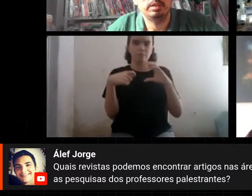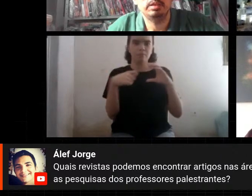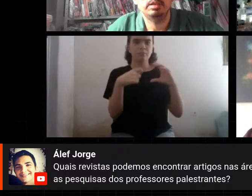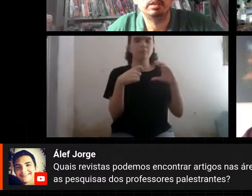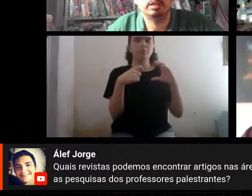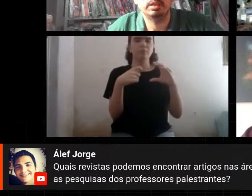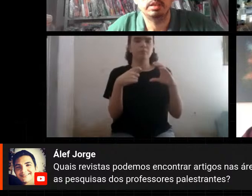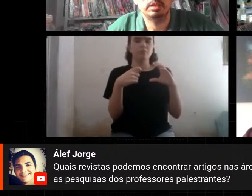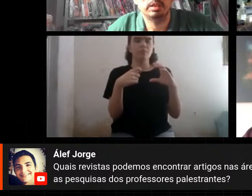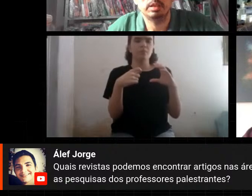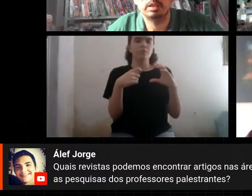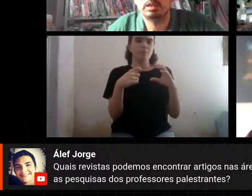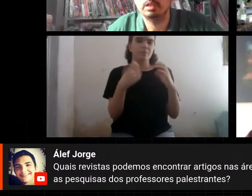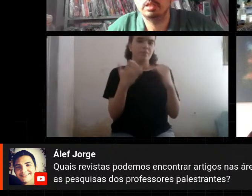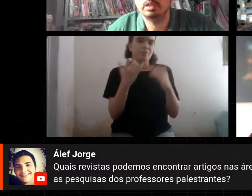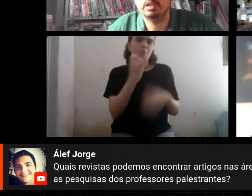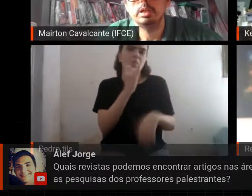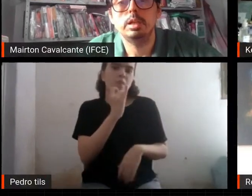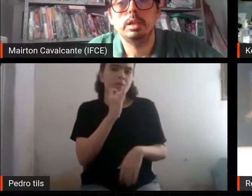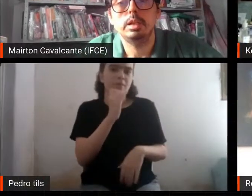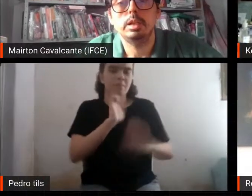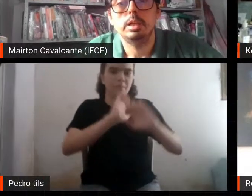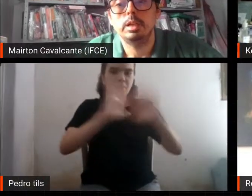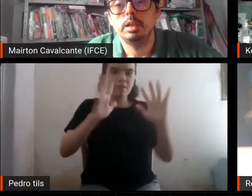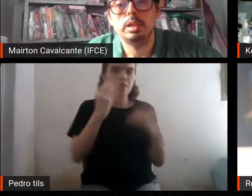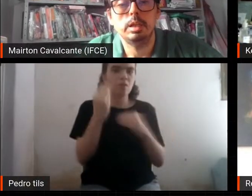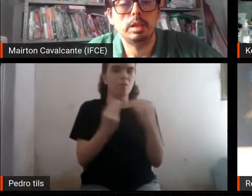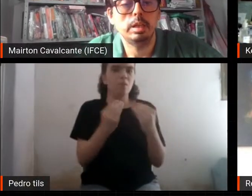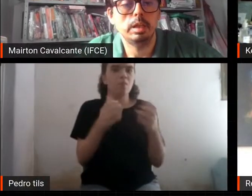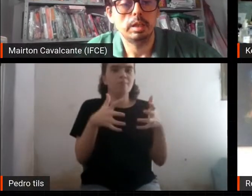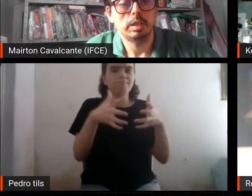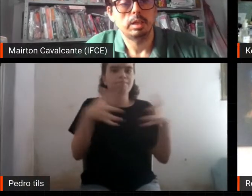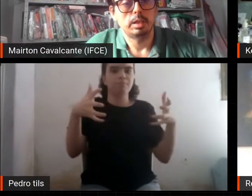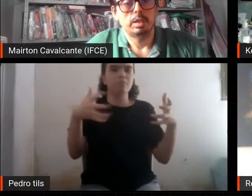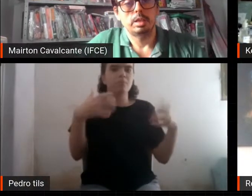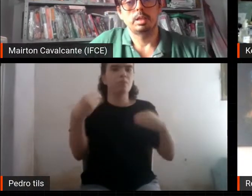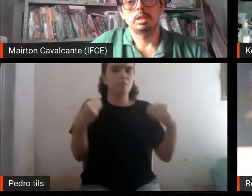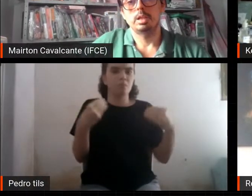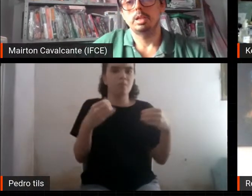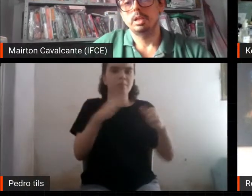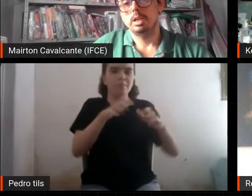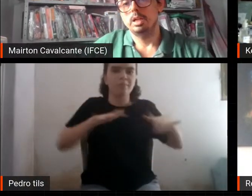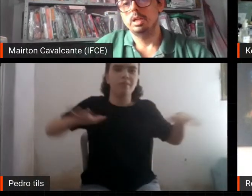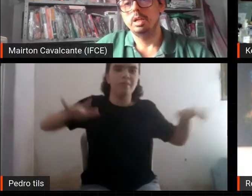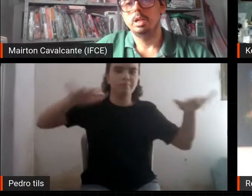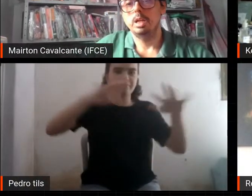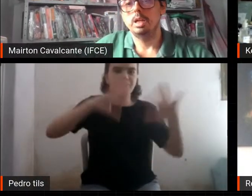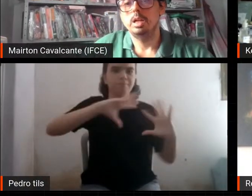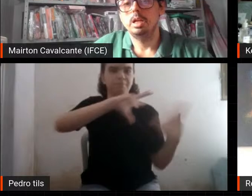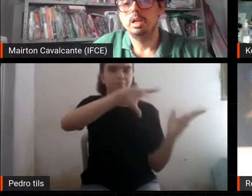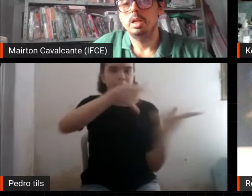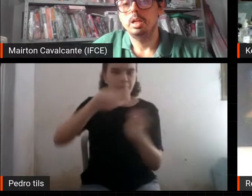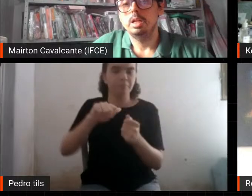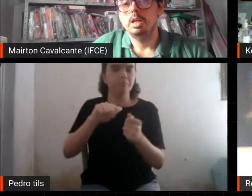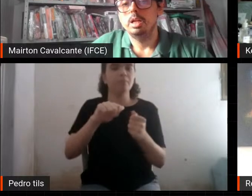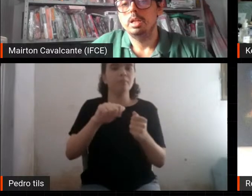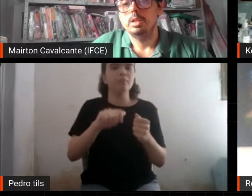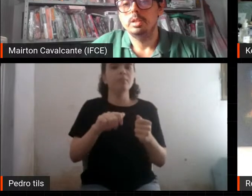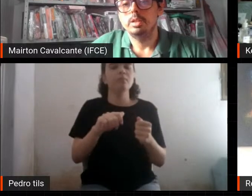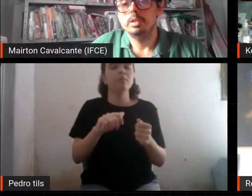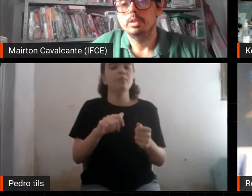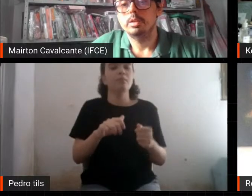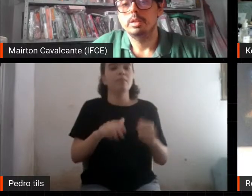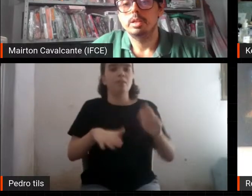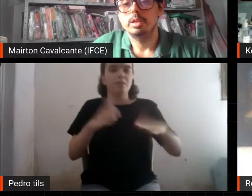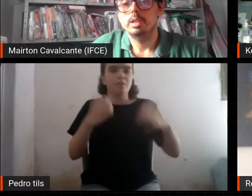cosmologia apresentam muito isso. Quando se fala que o universo é plano, qual o significado disso? O